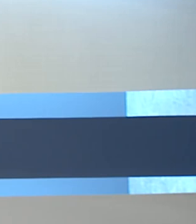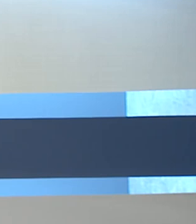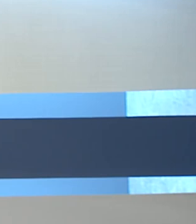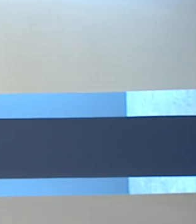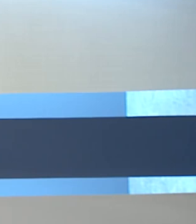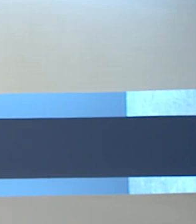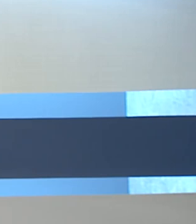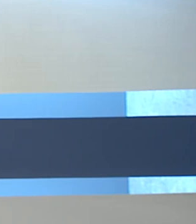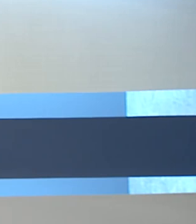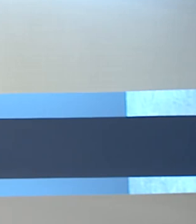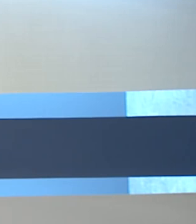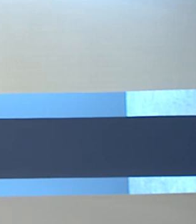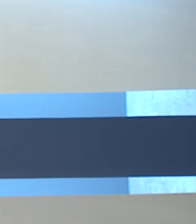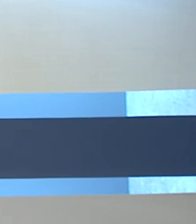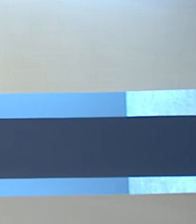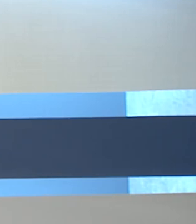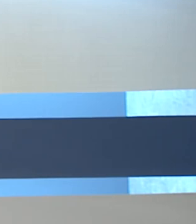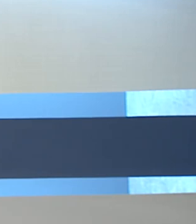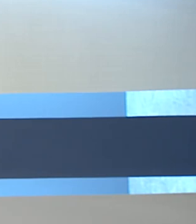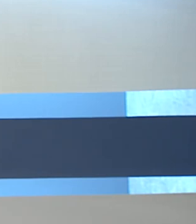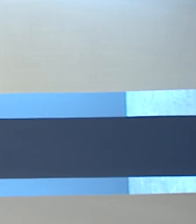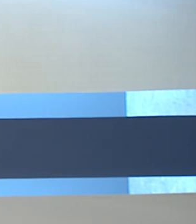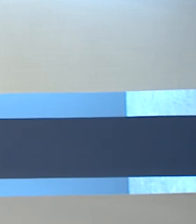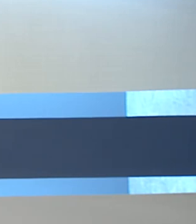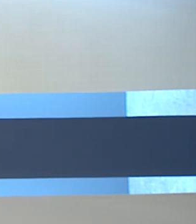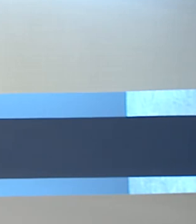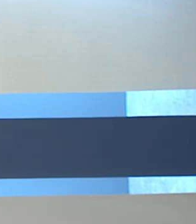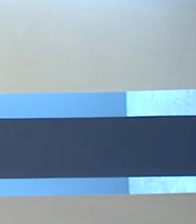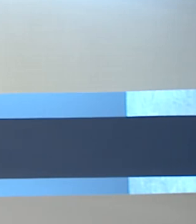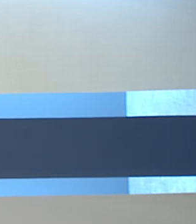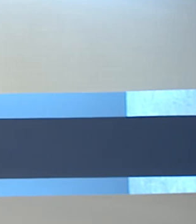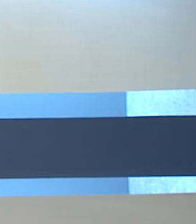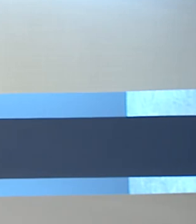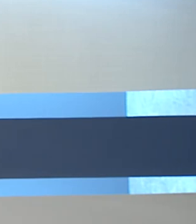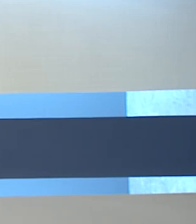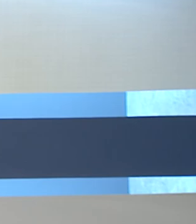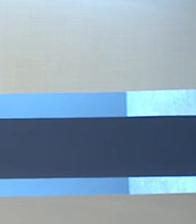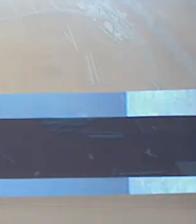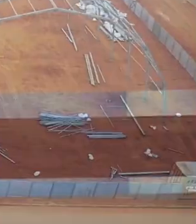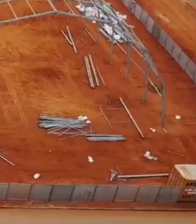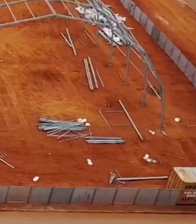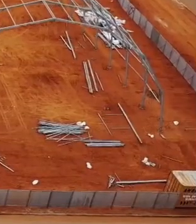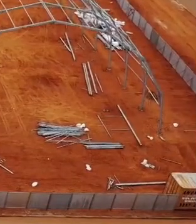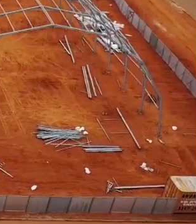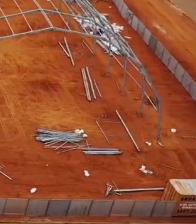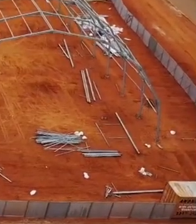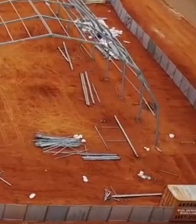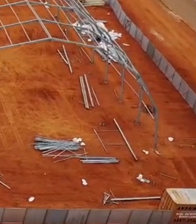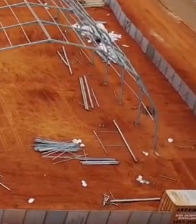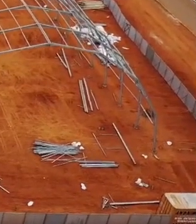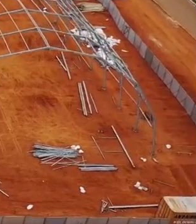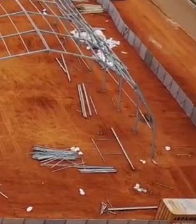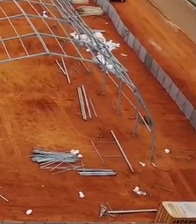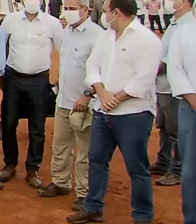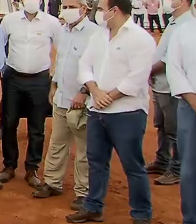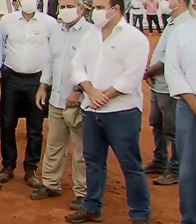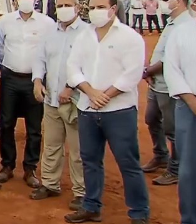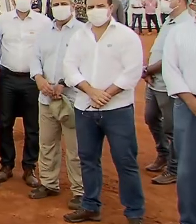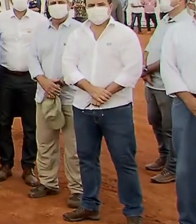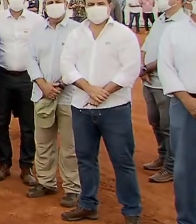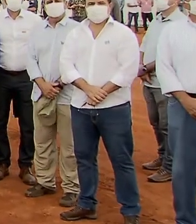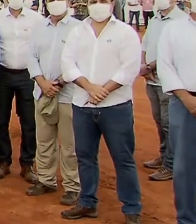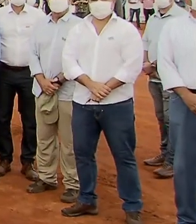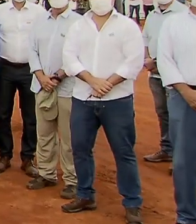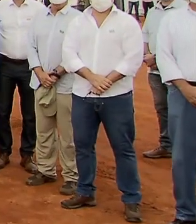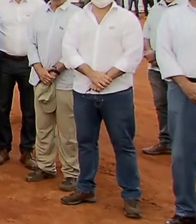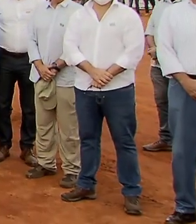primeiro dia, mais de 2 milhões e meio de pessoas receberam o benefício. Em Águas Lindas, Goiás, o presidente Jair